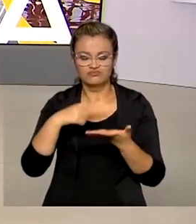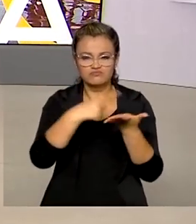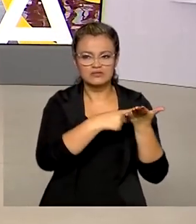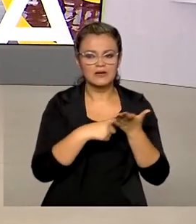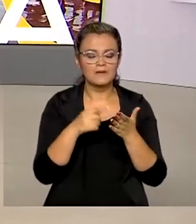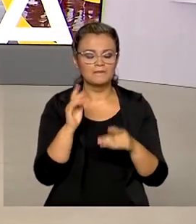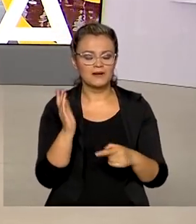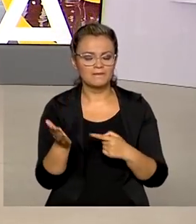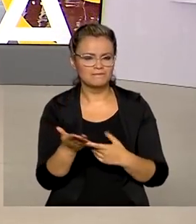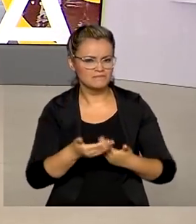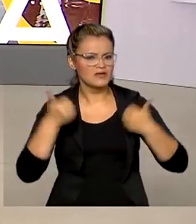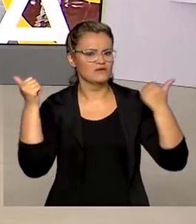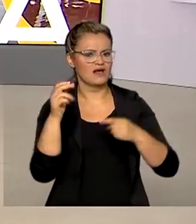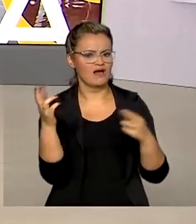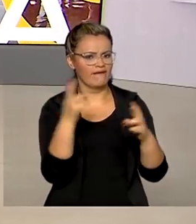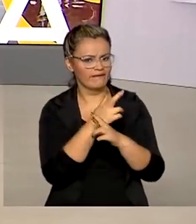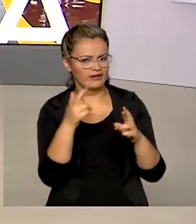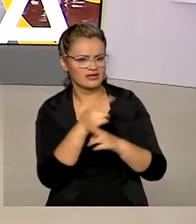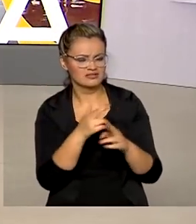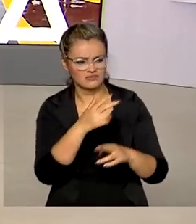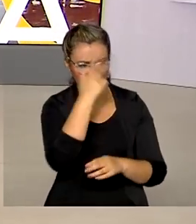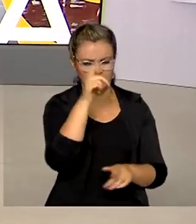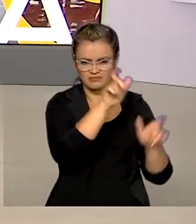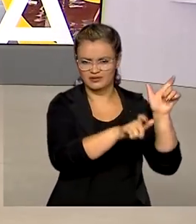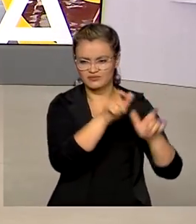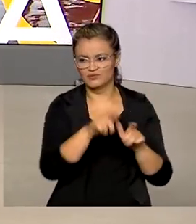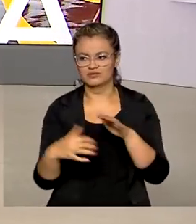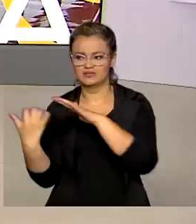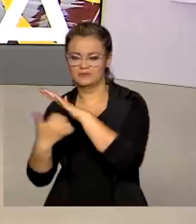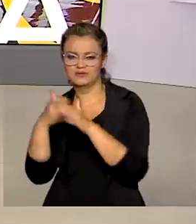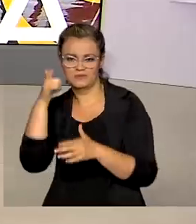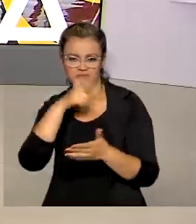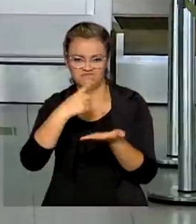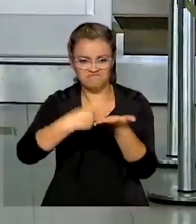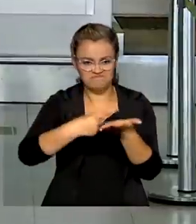melhoria das relações de consumo entre usuários e empresas.